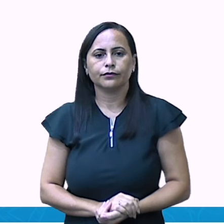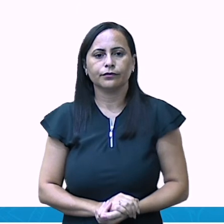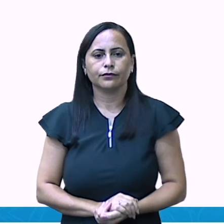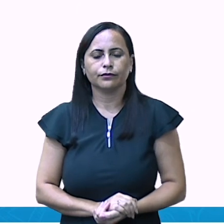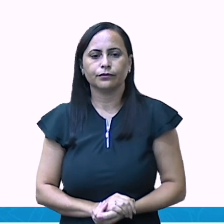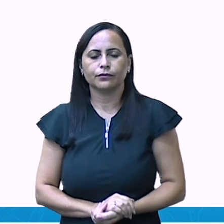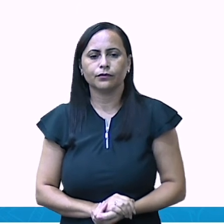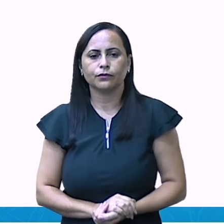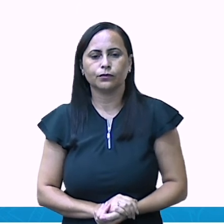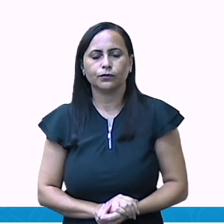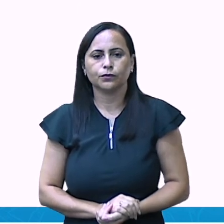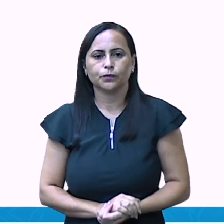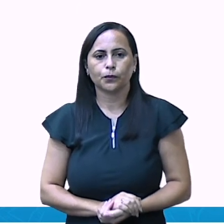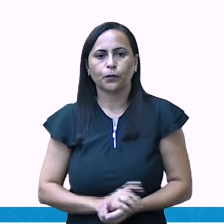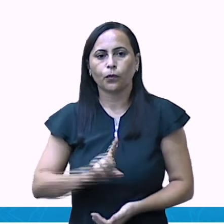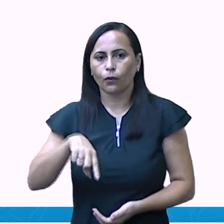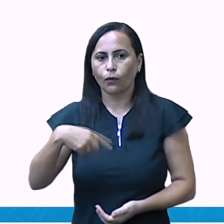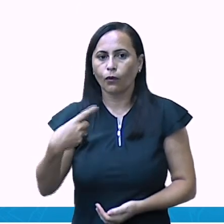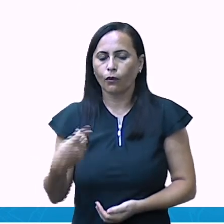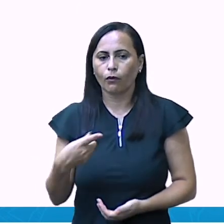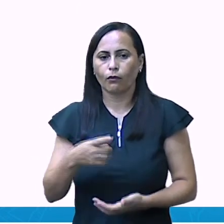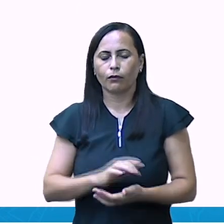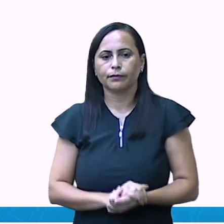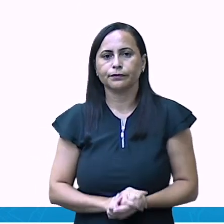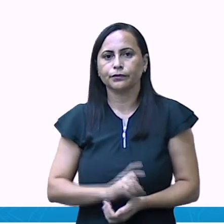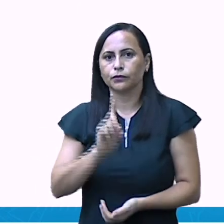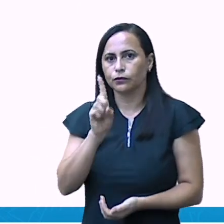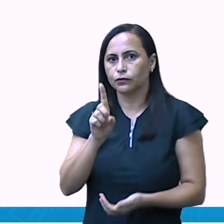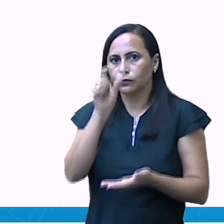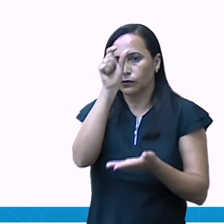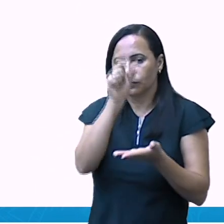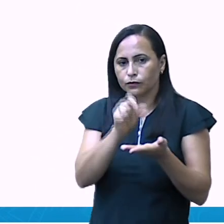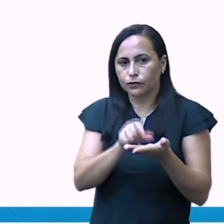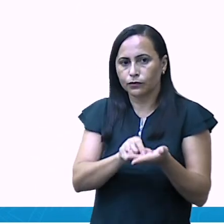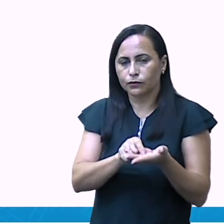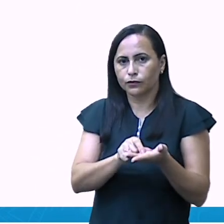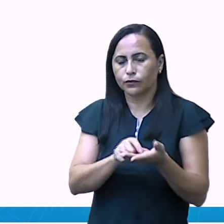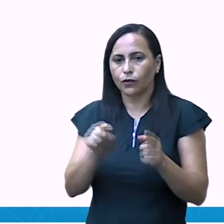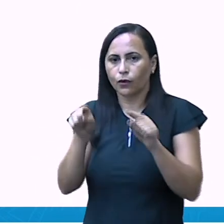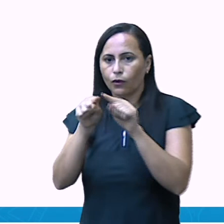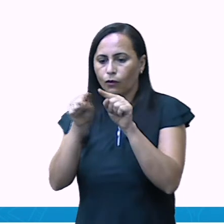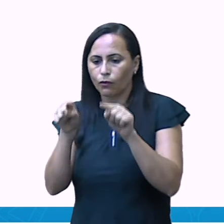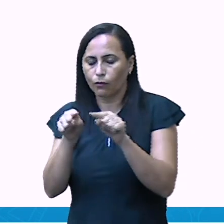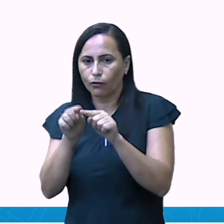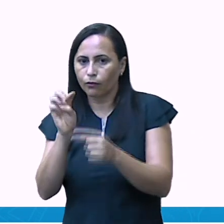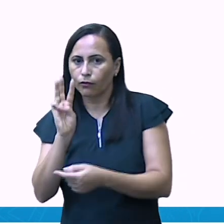Terceiro grupo. Uma barrinha e três cubinhos.